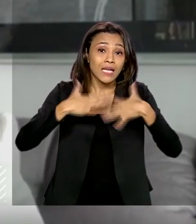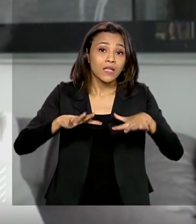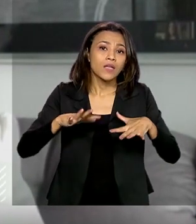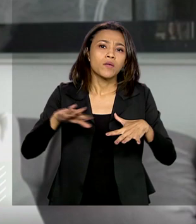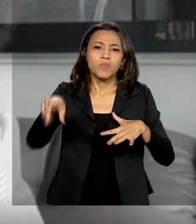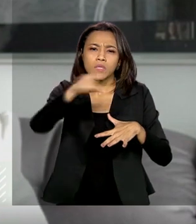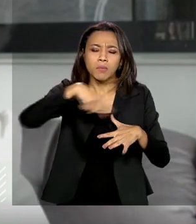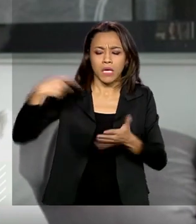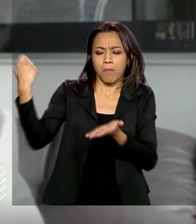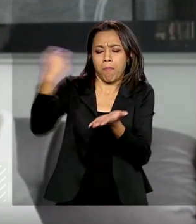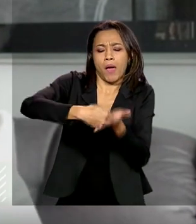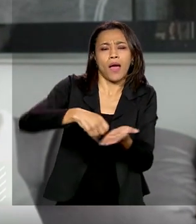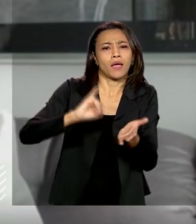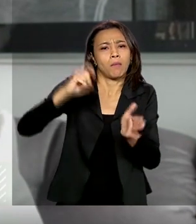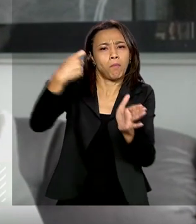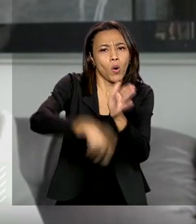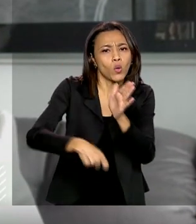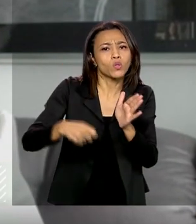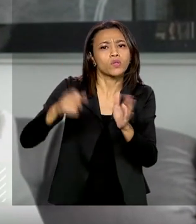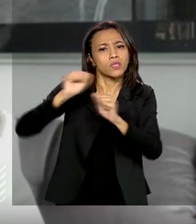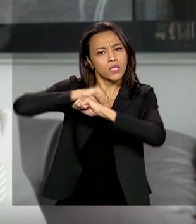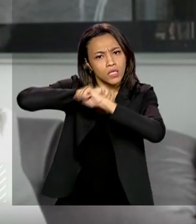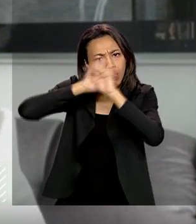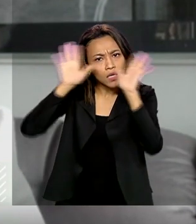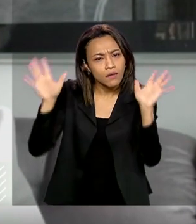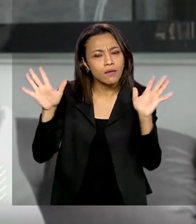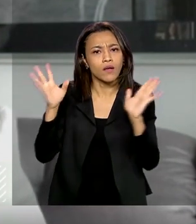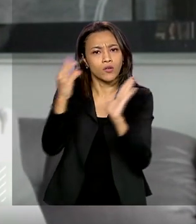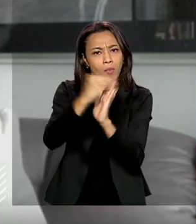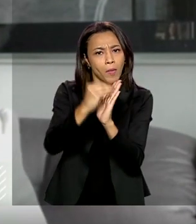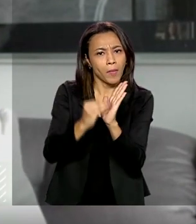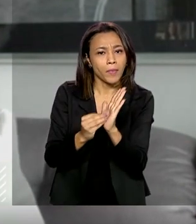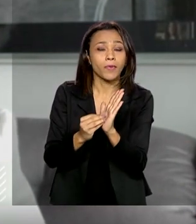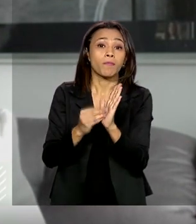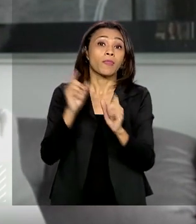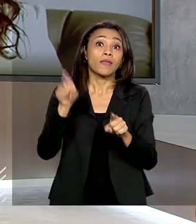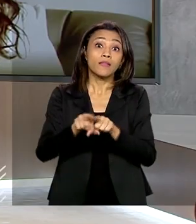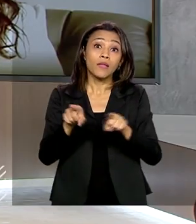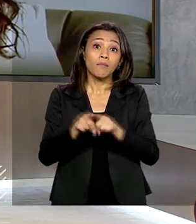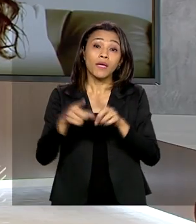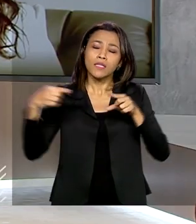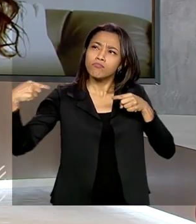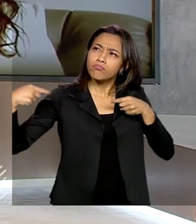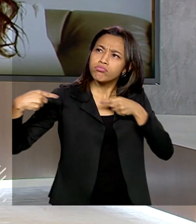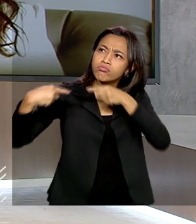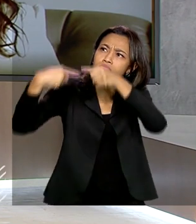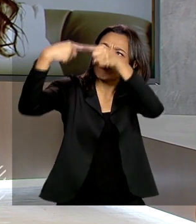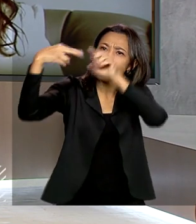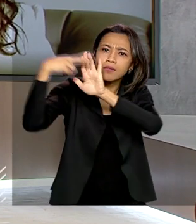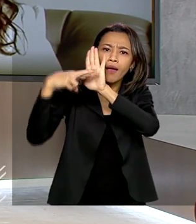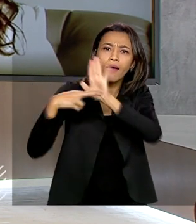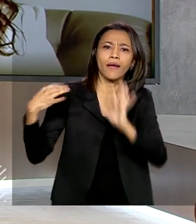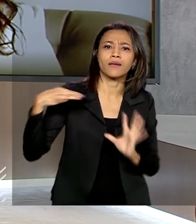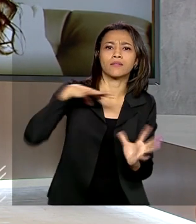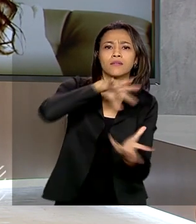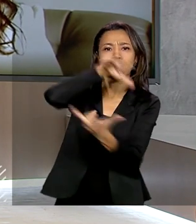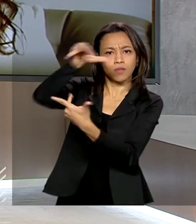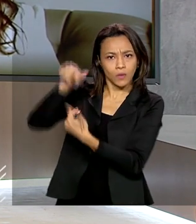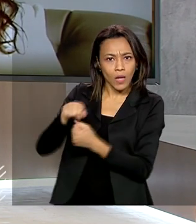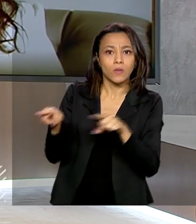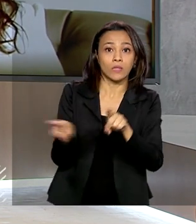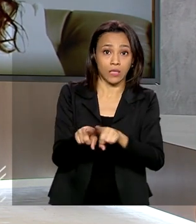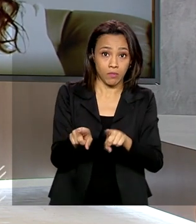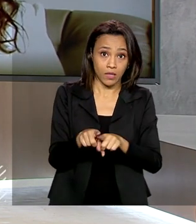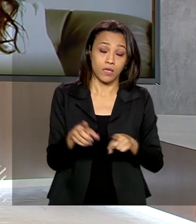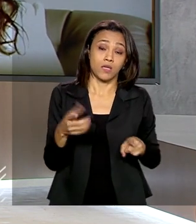que pagam impostos façam isso de maneira mais neutra, que isso nos alinhe ao mercado internacional, porque a CBS se aproxima um pouco do que